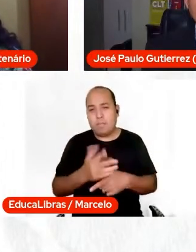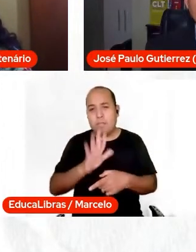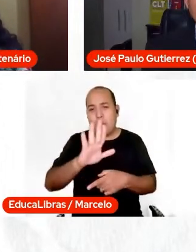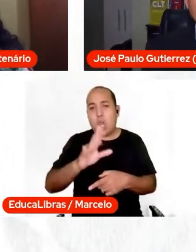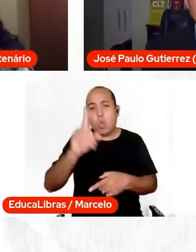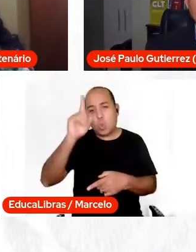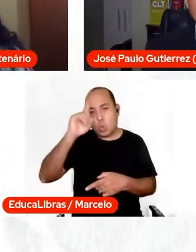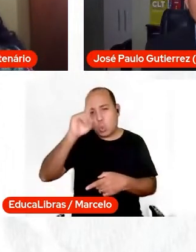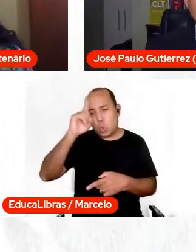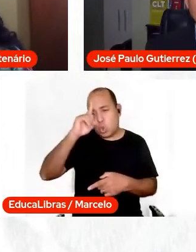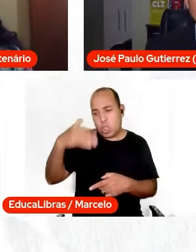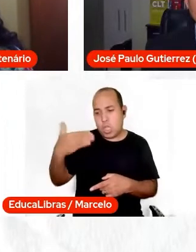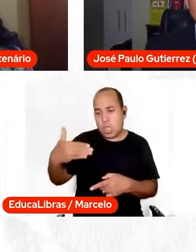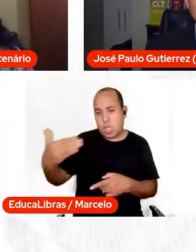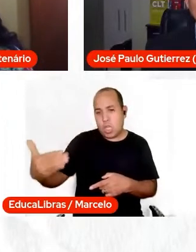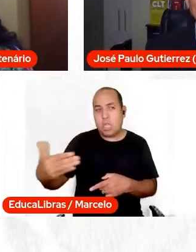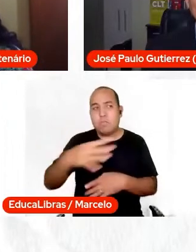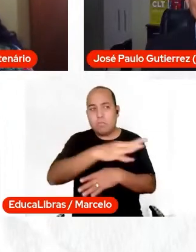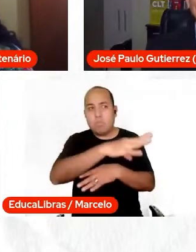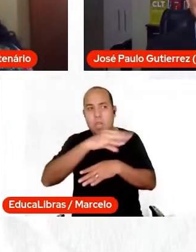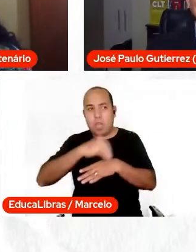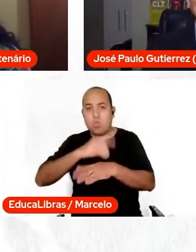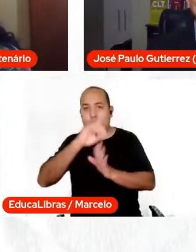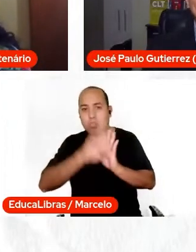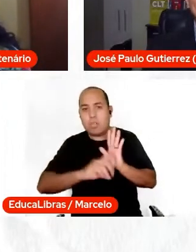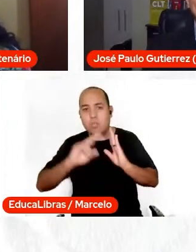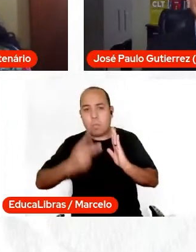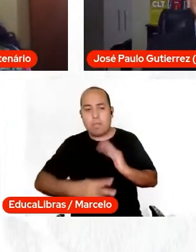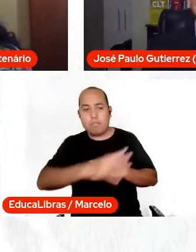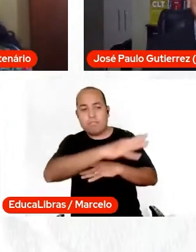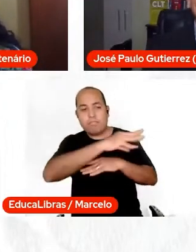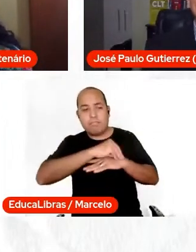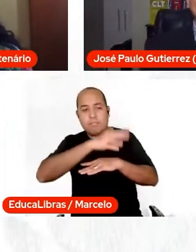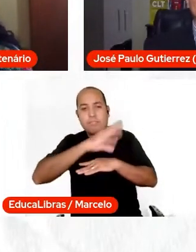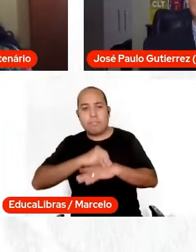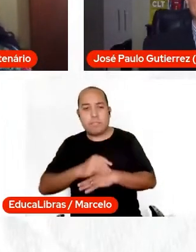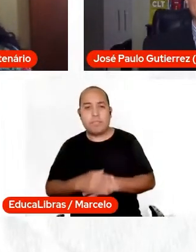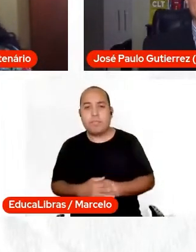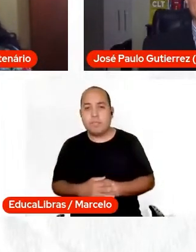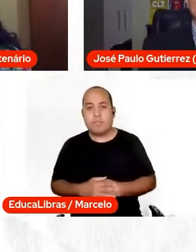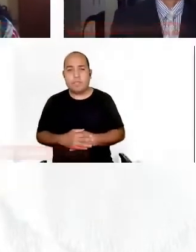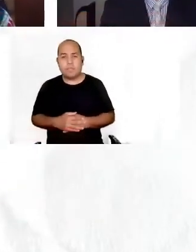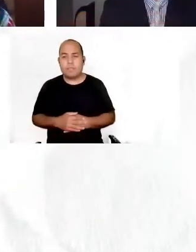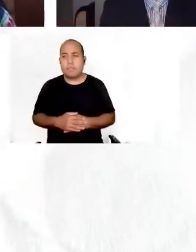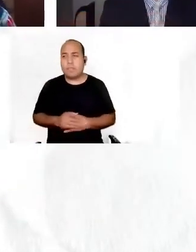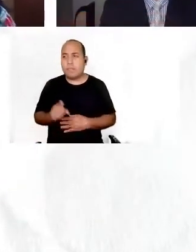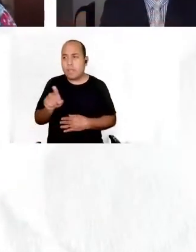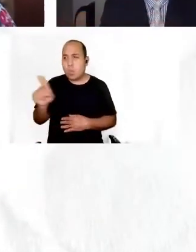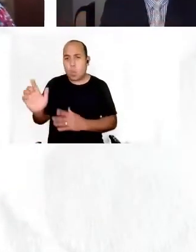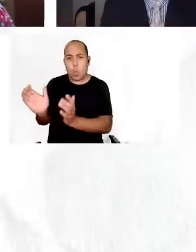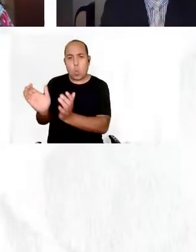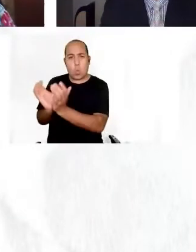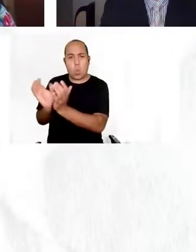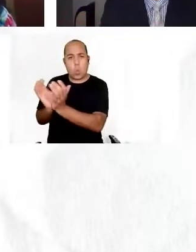na nossa vida, todos os dias, a gente não pode tolerar que determinados grupos